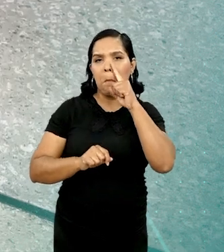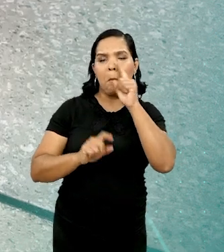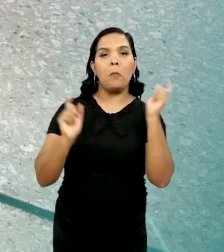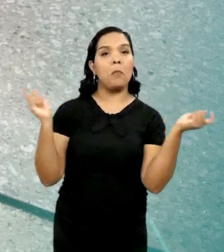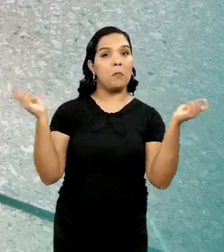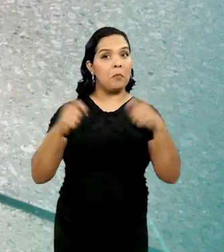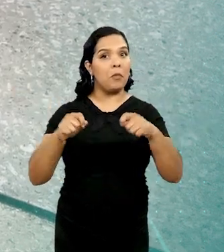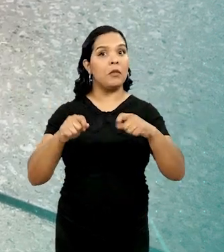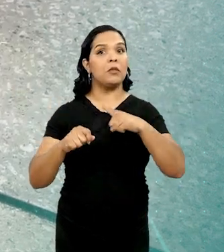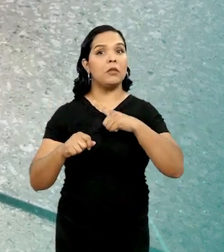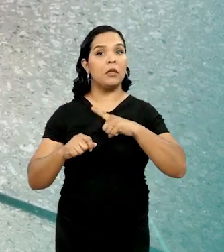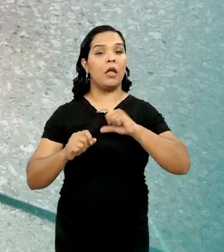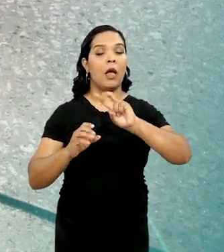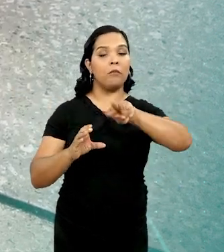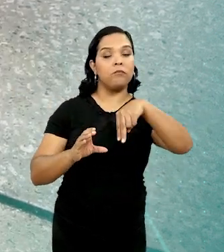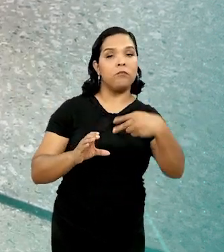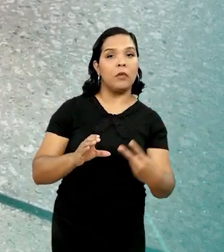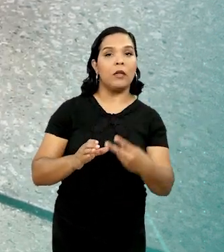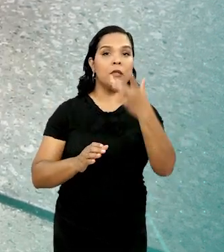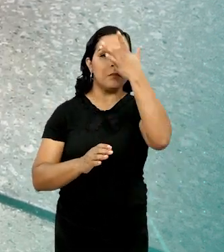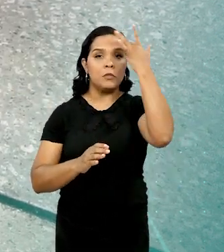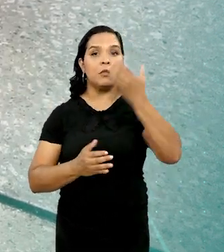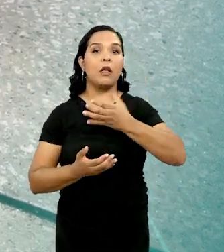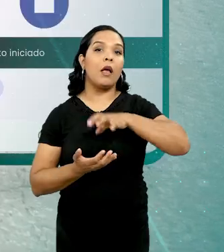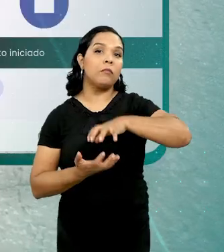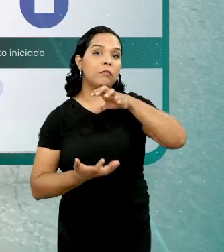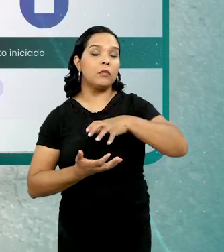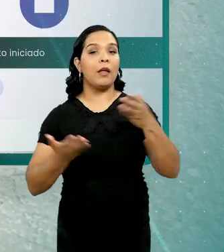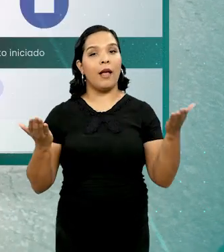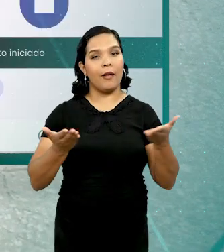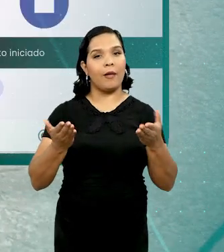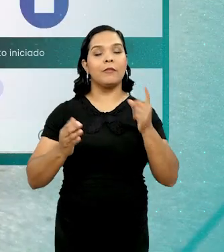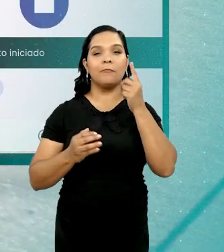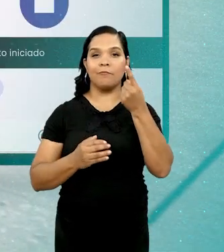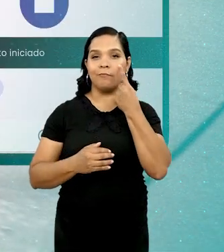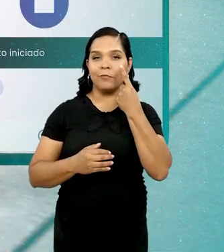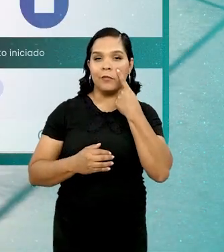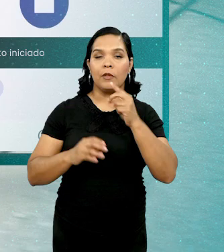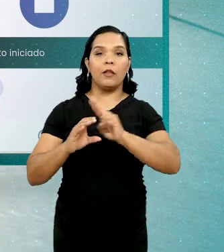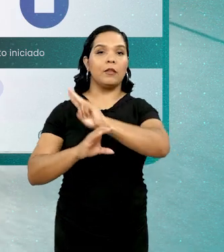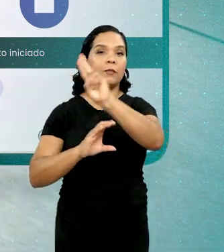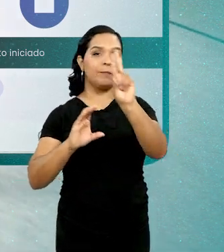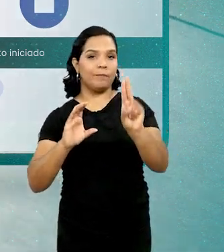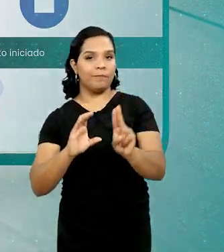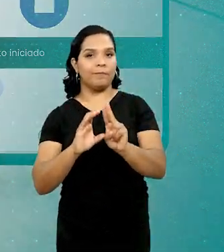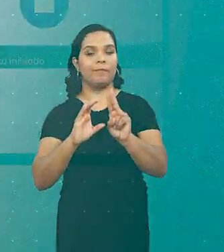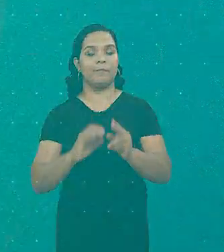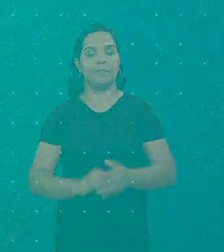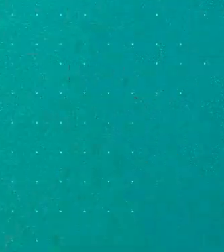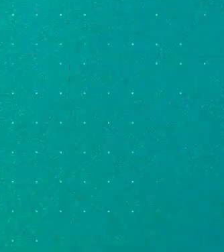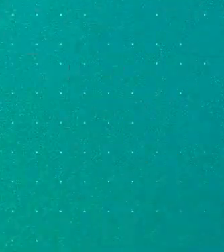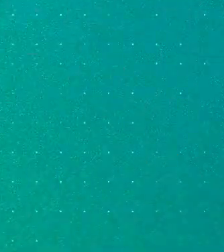capazes de provocar a queda de pessoas idosas. Tudo isso e muito mais você confere agora no Universiência.